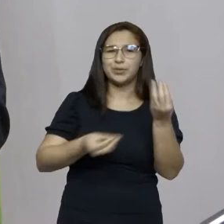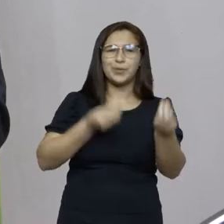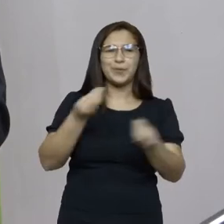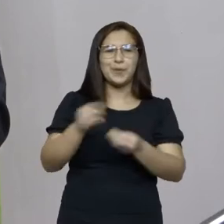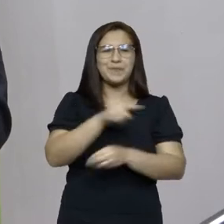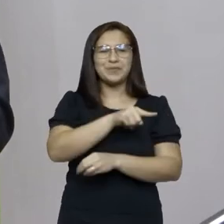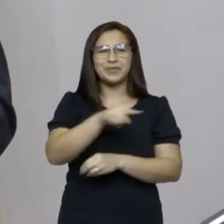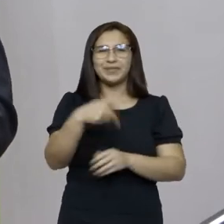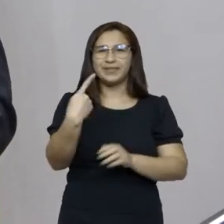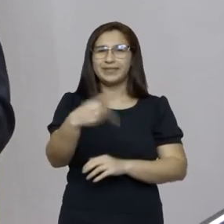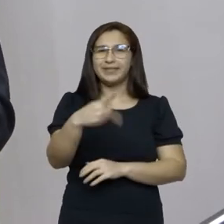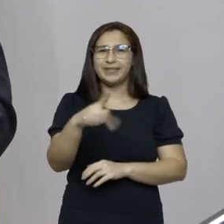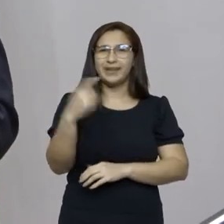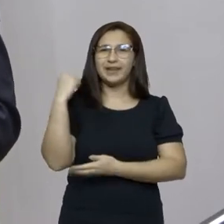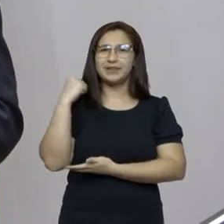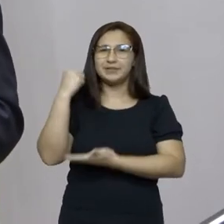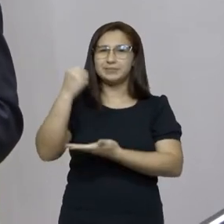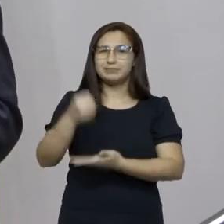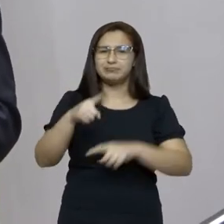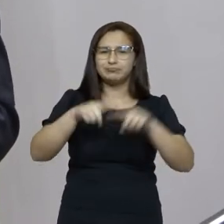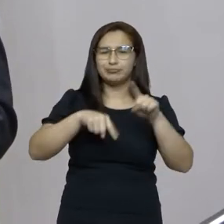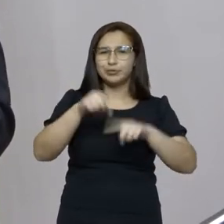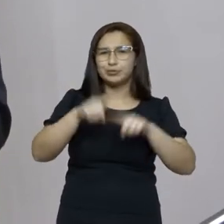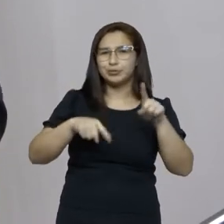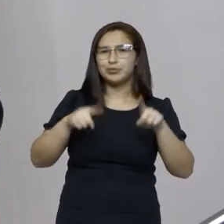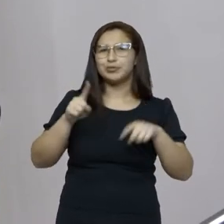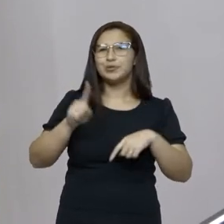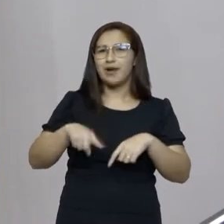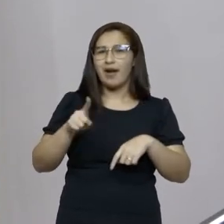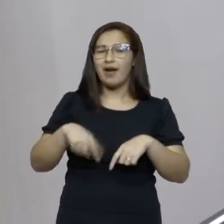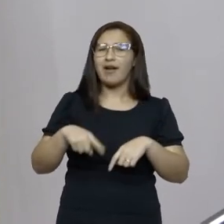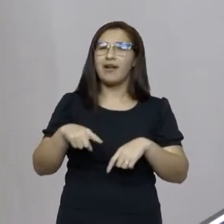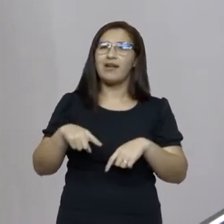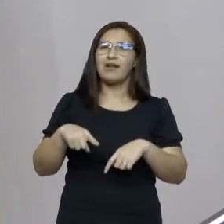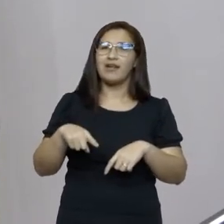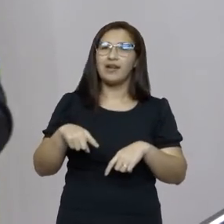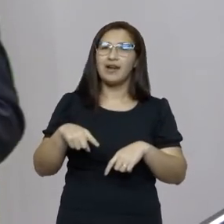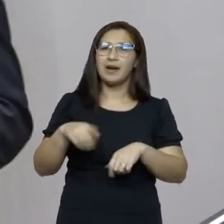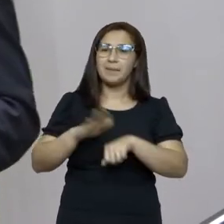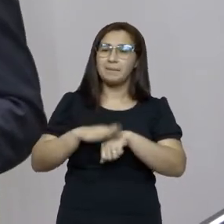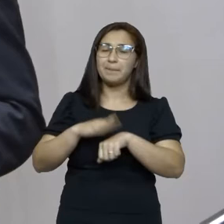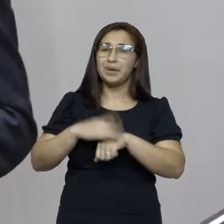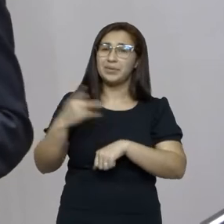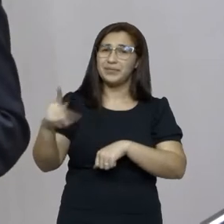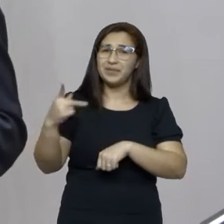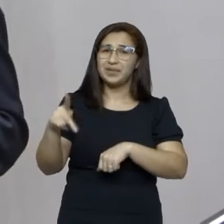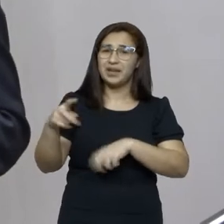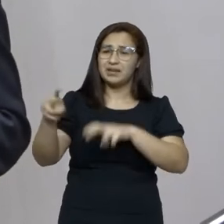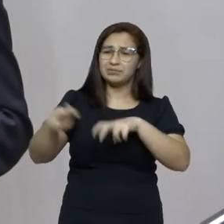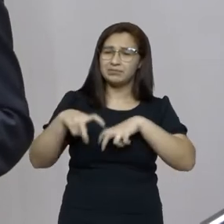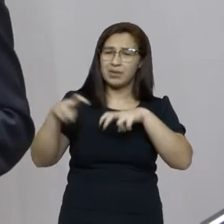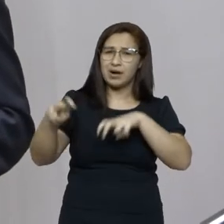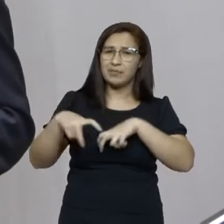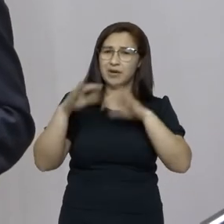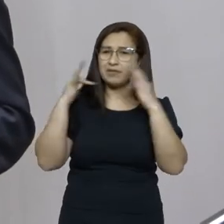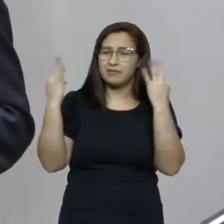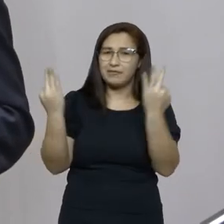que adevêm das mãos dos nossos agricultores e agricultoras familiares.